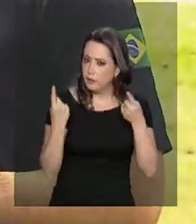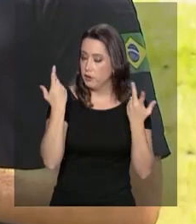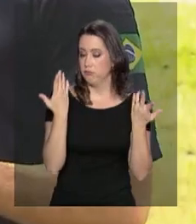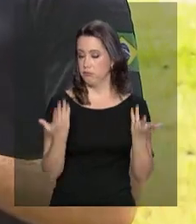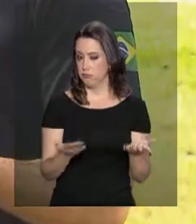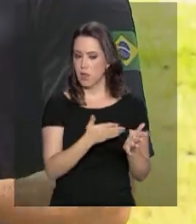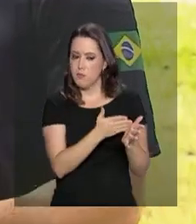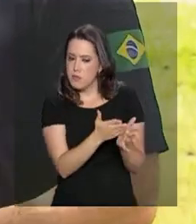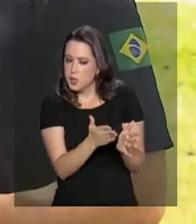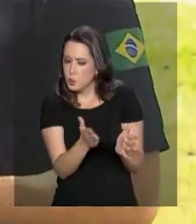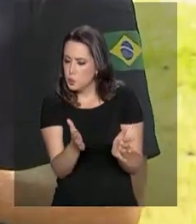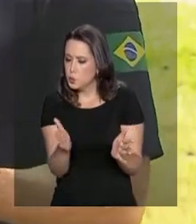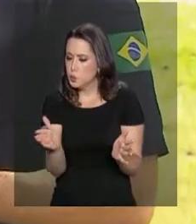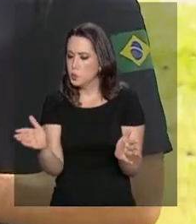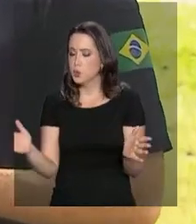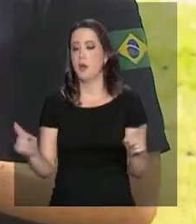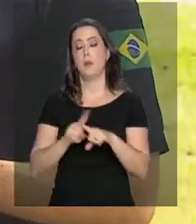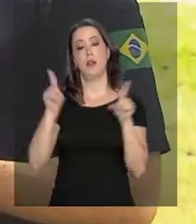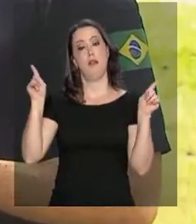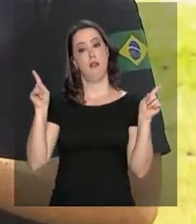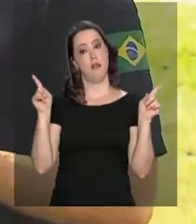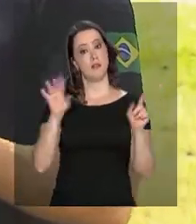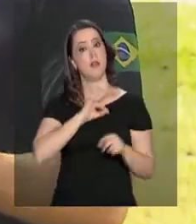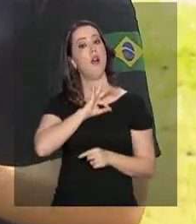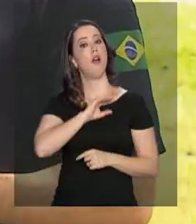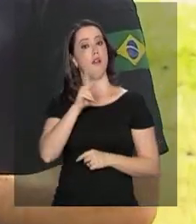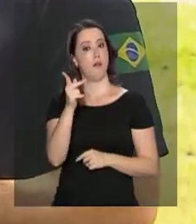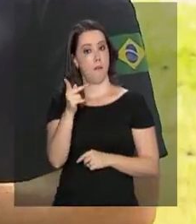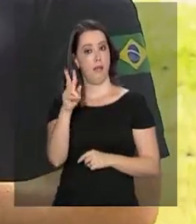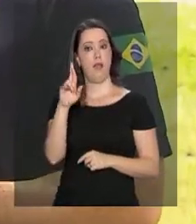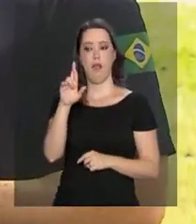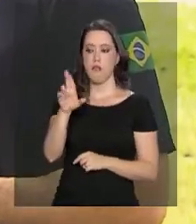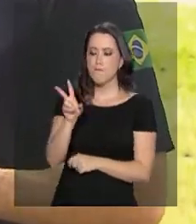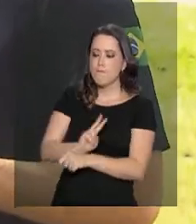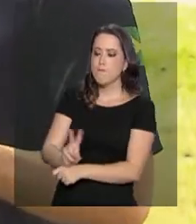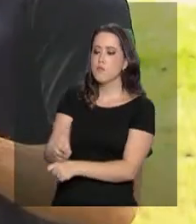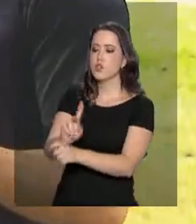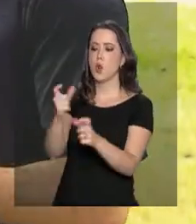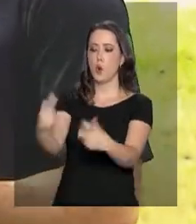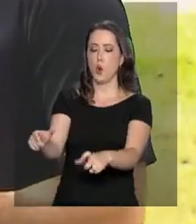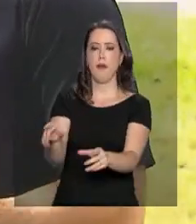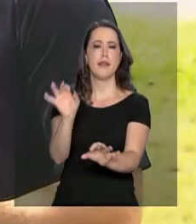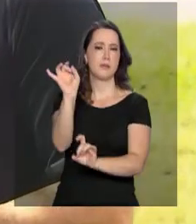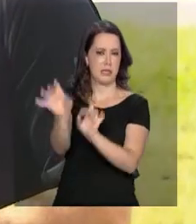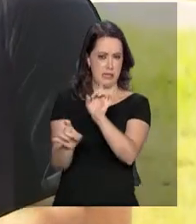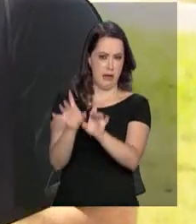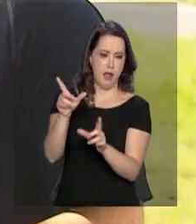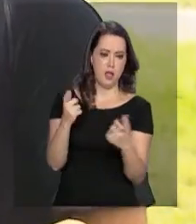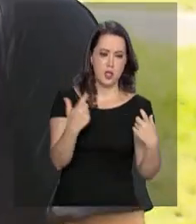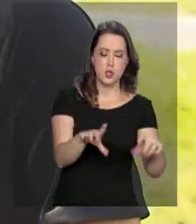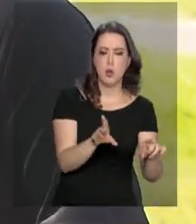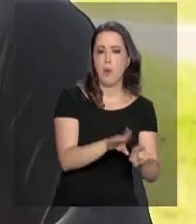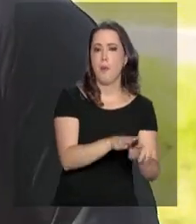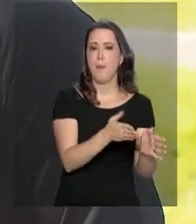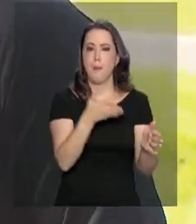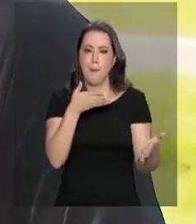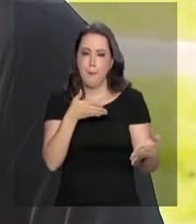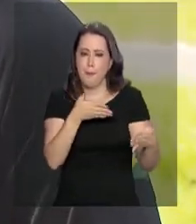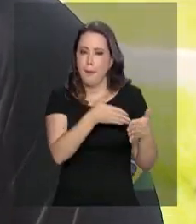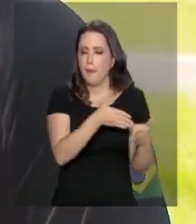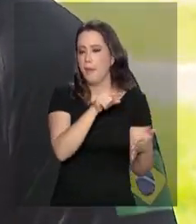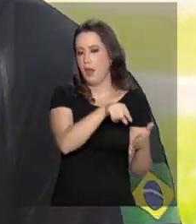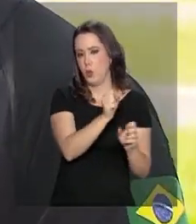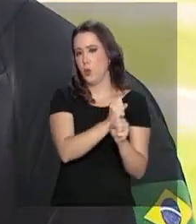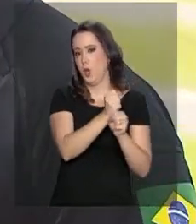operações esporádicas e pontuais em locais específicos, de festas, períodos específicos no meio do ano, férias escolares.